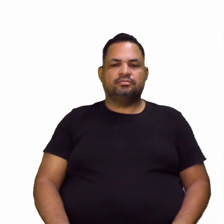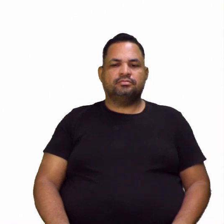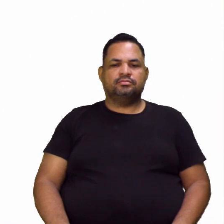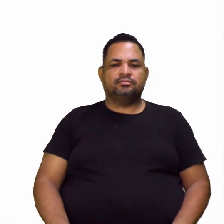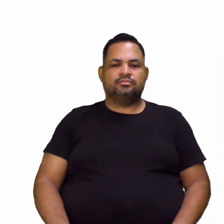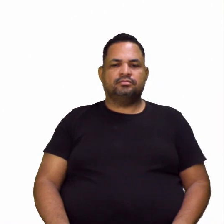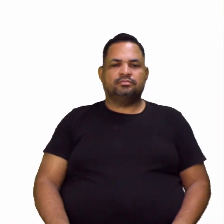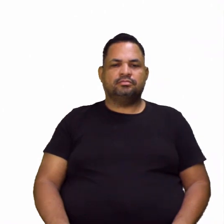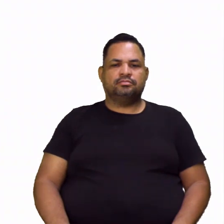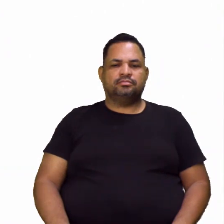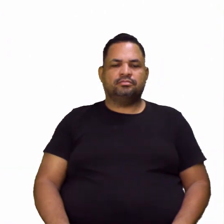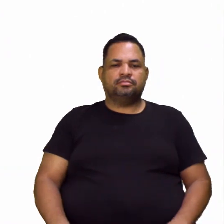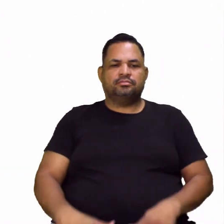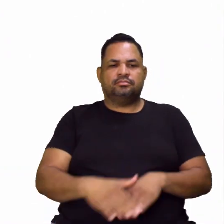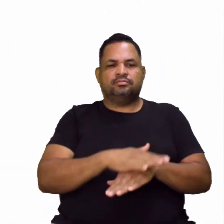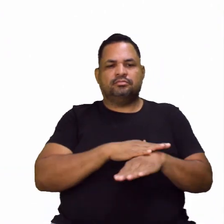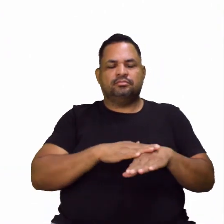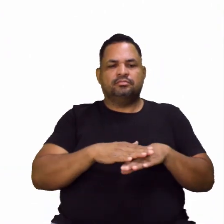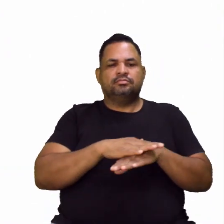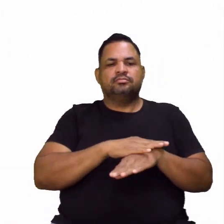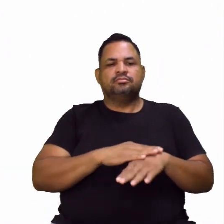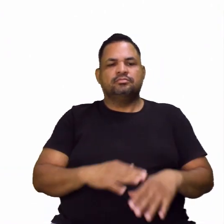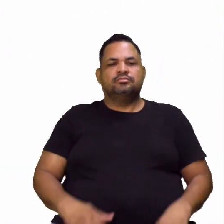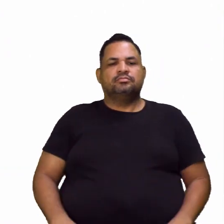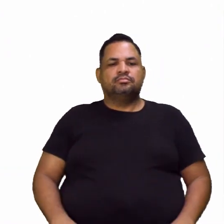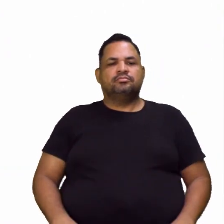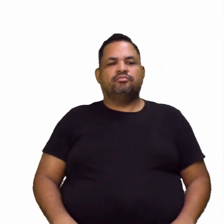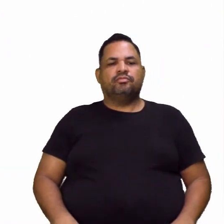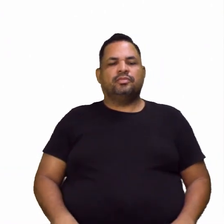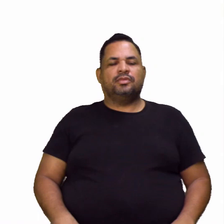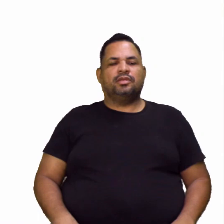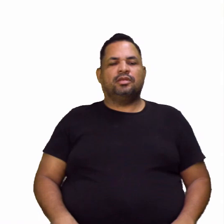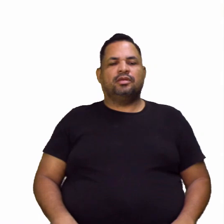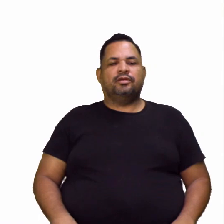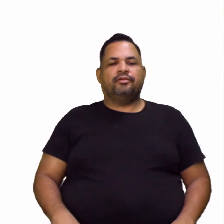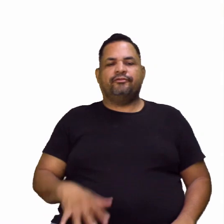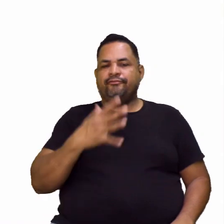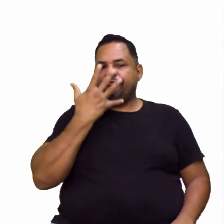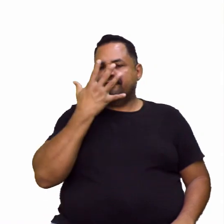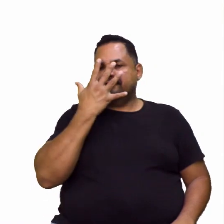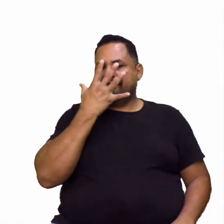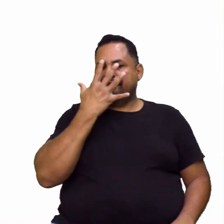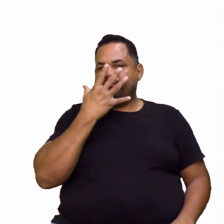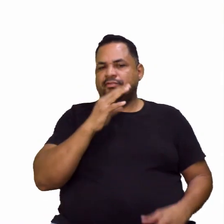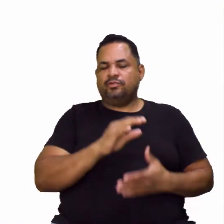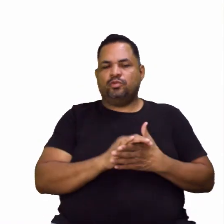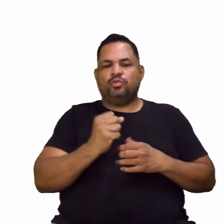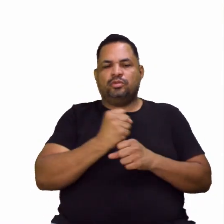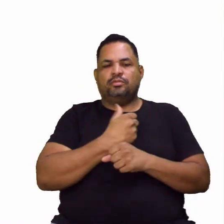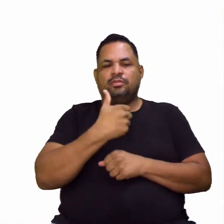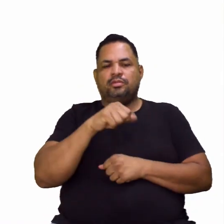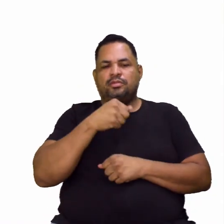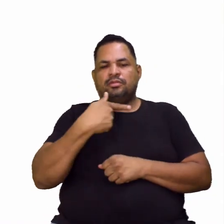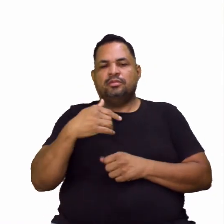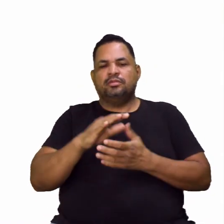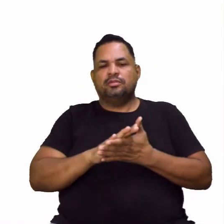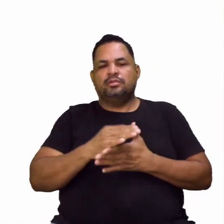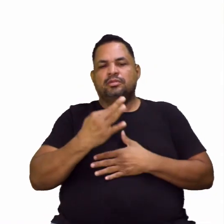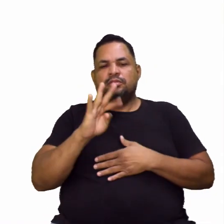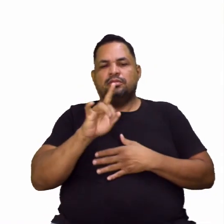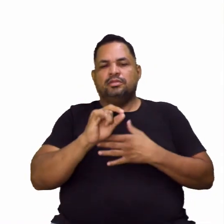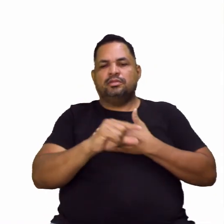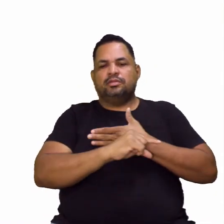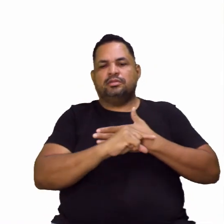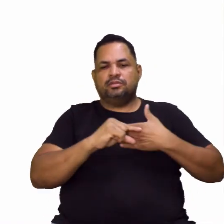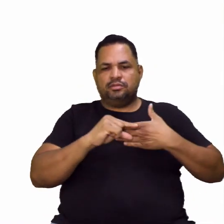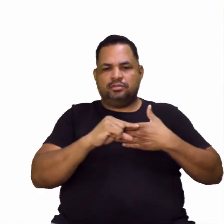para o nosso tom de conversa, ó. Em fevereiro de 1924, Tarsila escreveu para sua